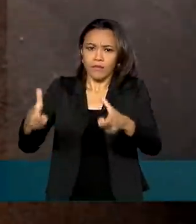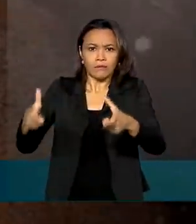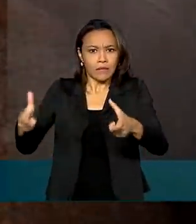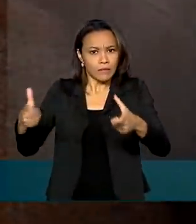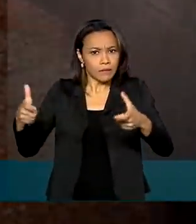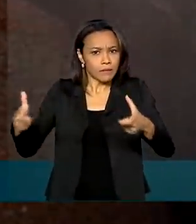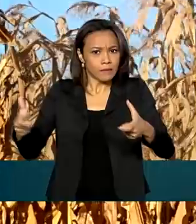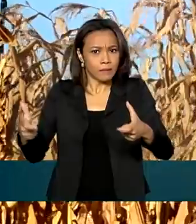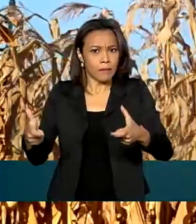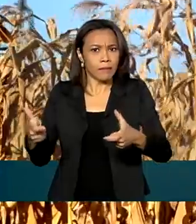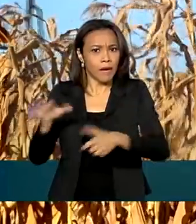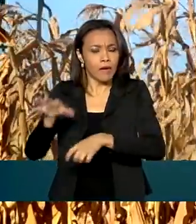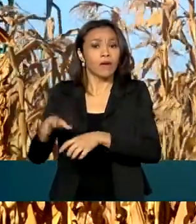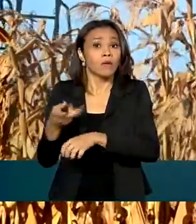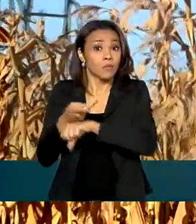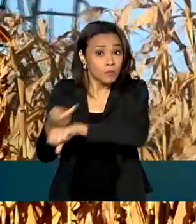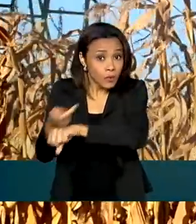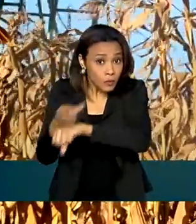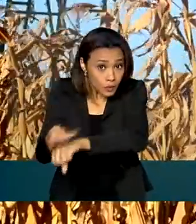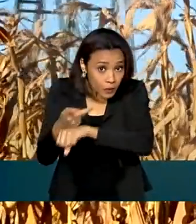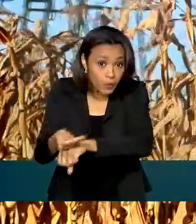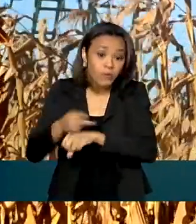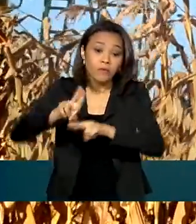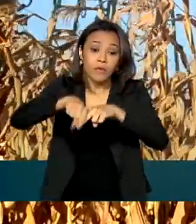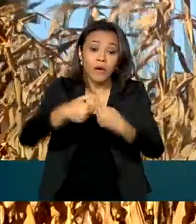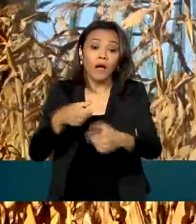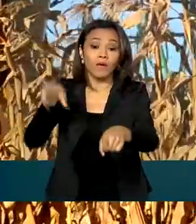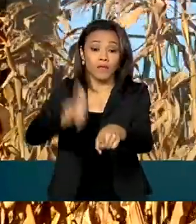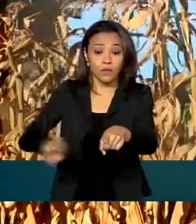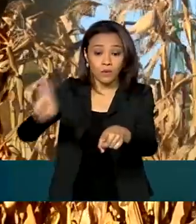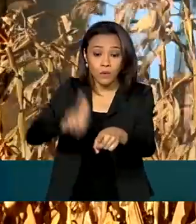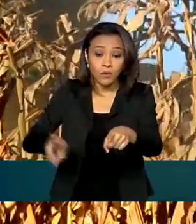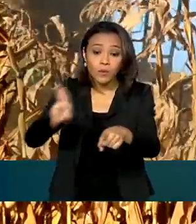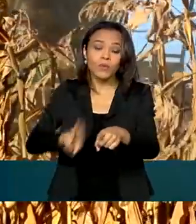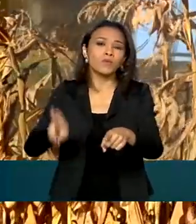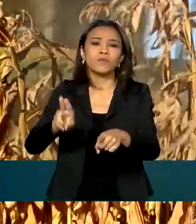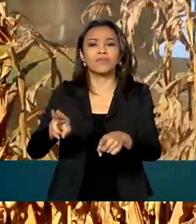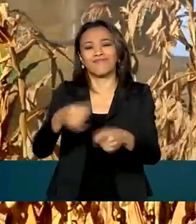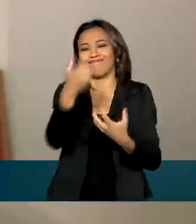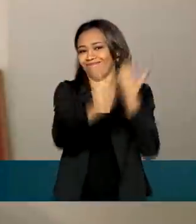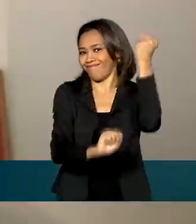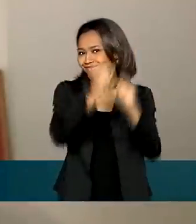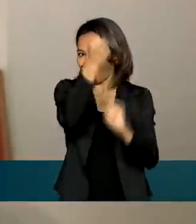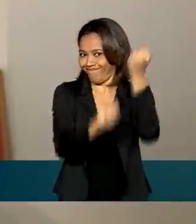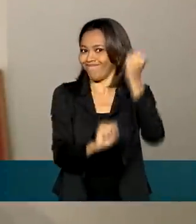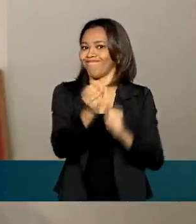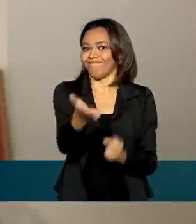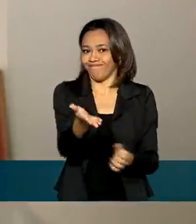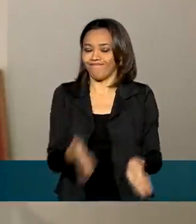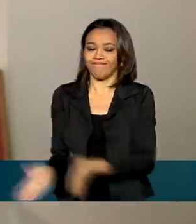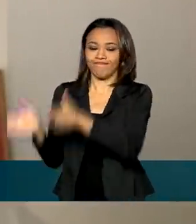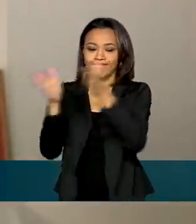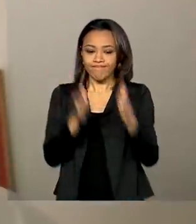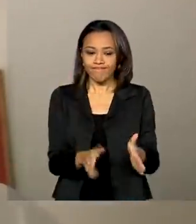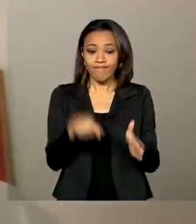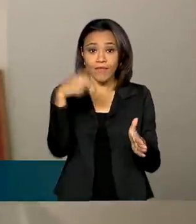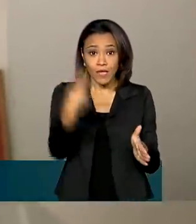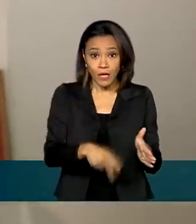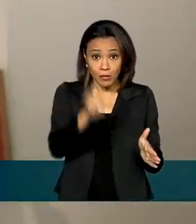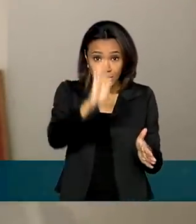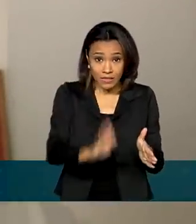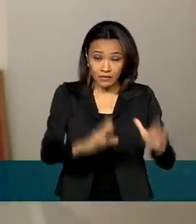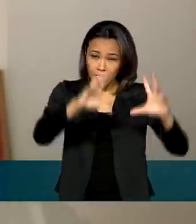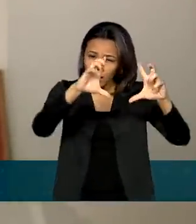significativa, principalmente por causa do uso como insumo nas indústrias. A oferta interna está bastante